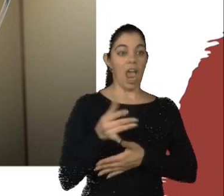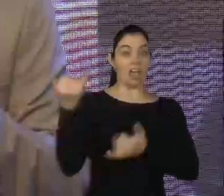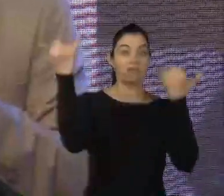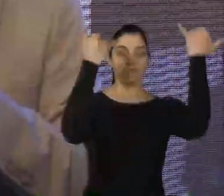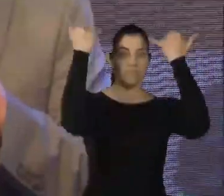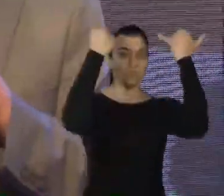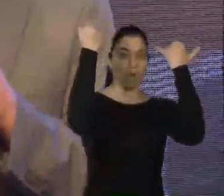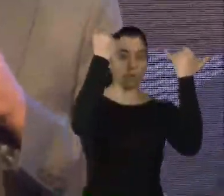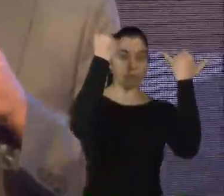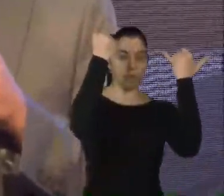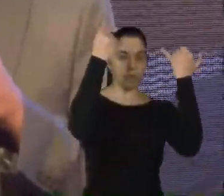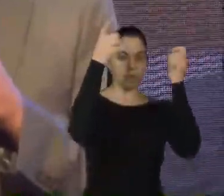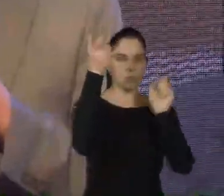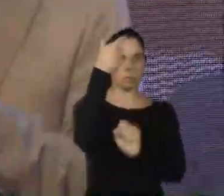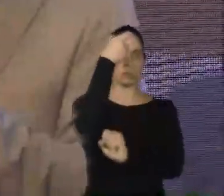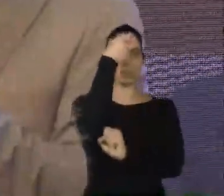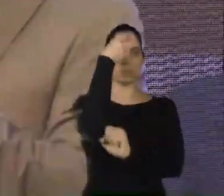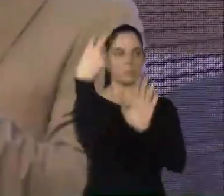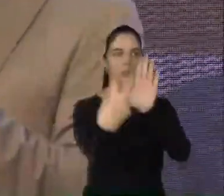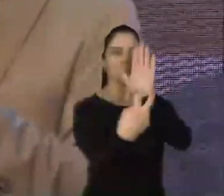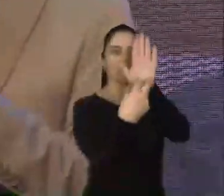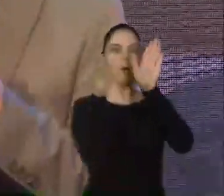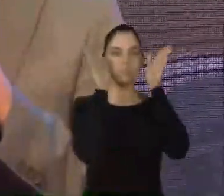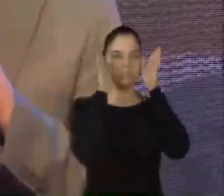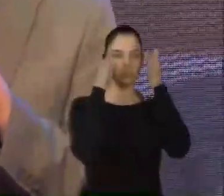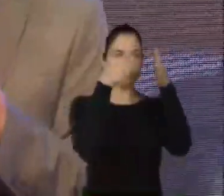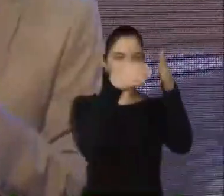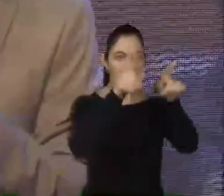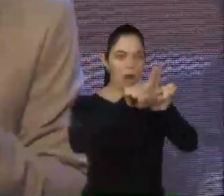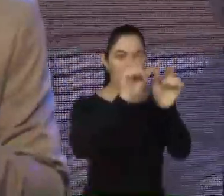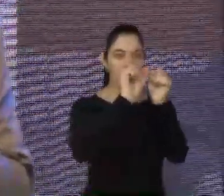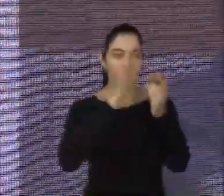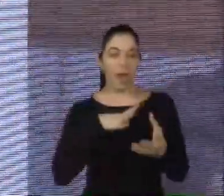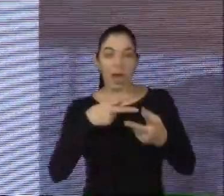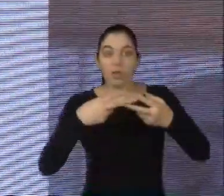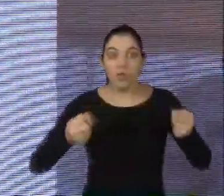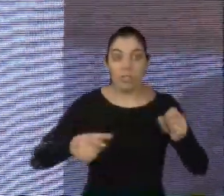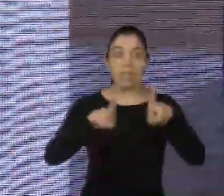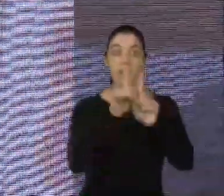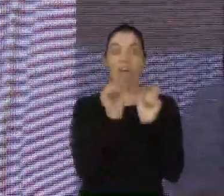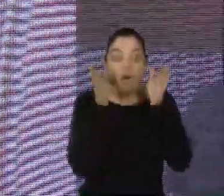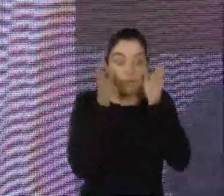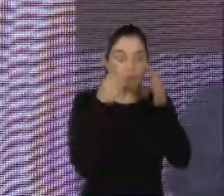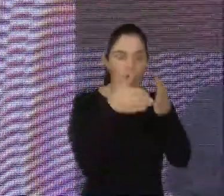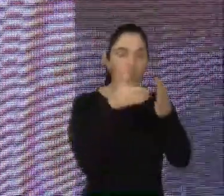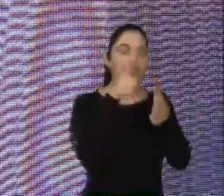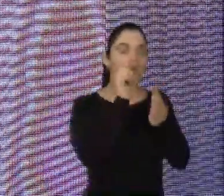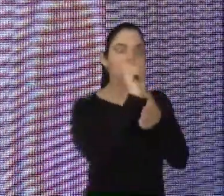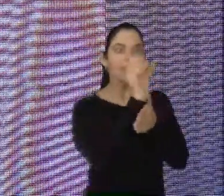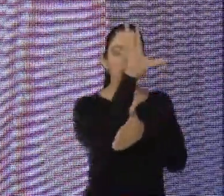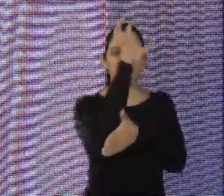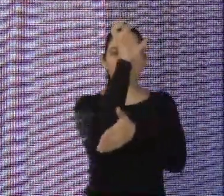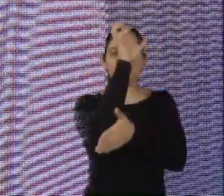concentrada. Então, a dispersão serve para pegar elementos importantes de todo o meio externo, mas é através do foco que eu consigo potencializar